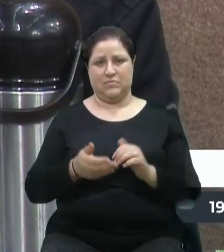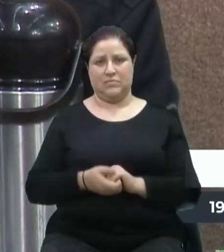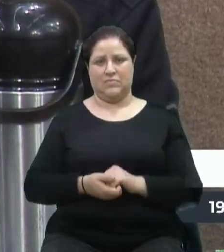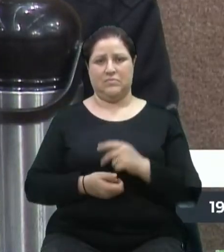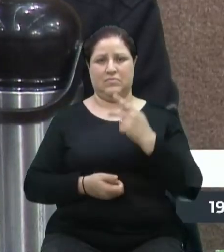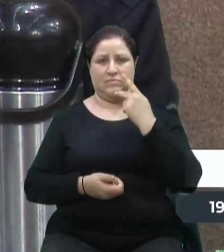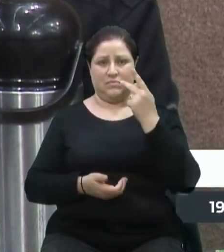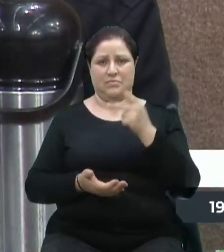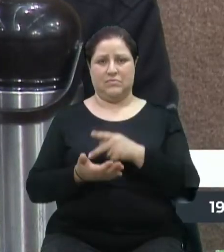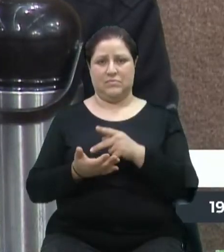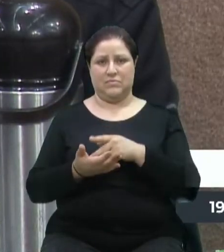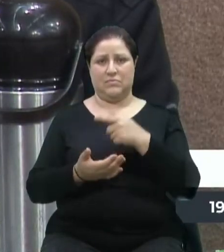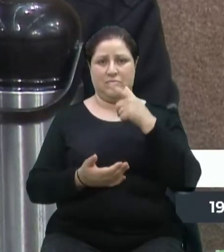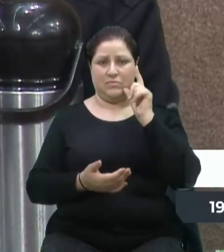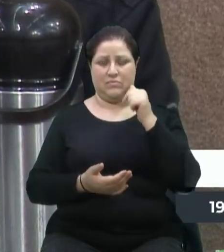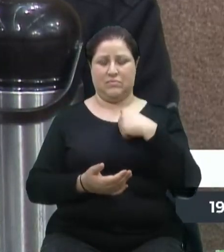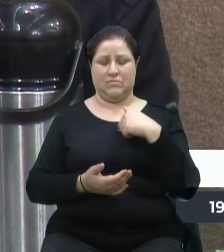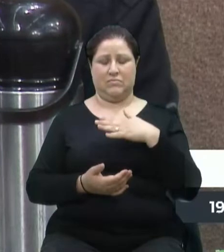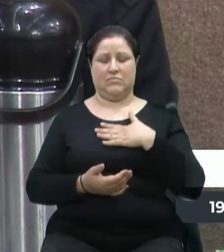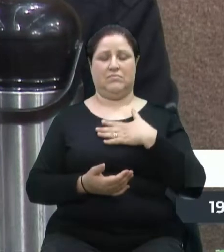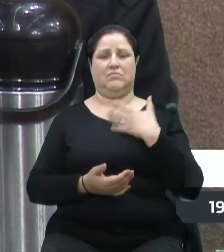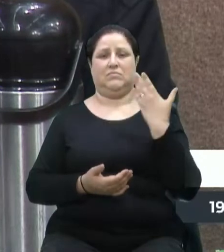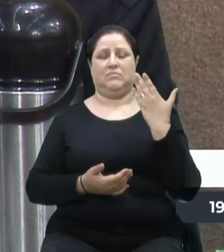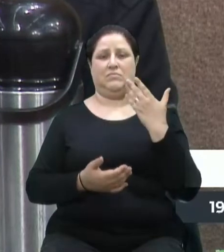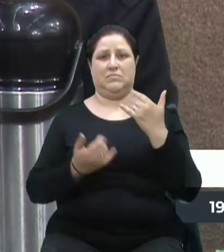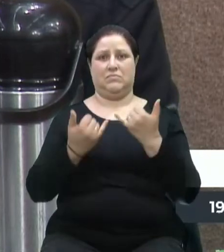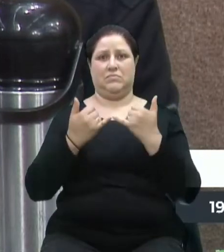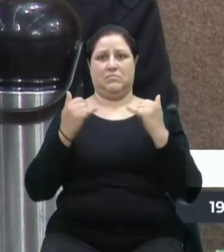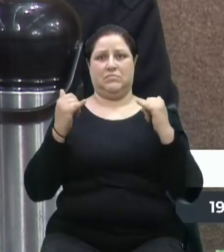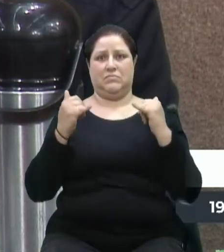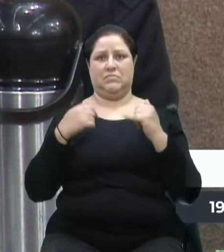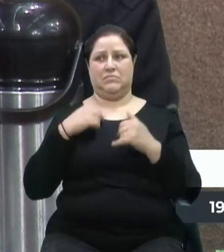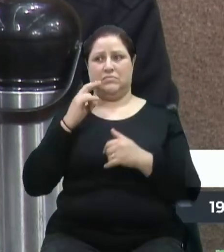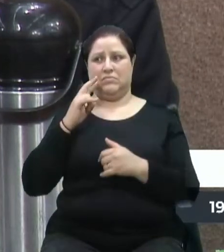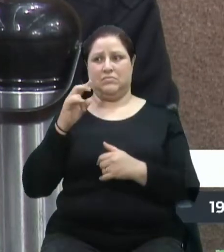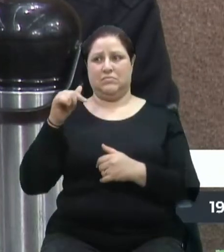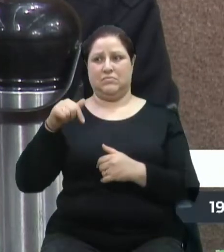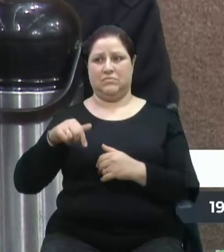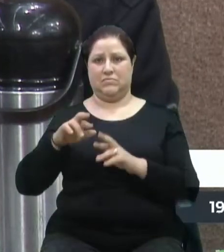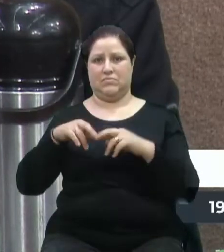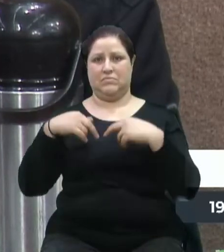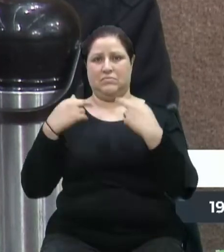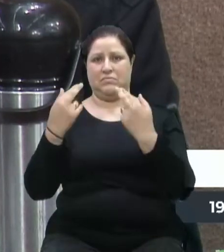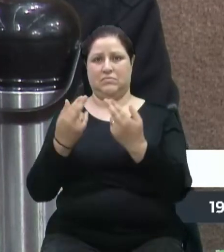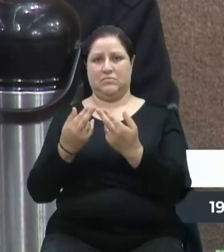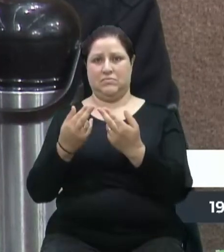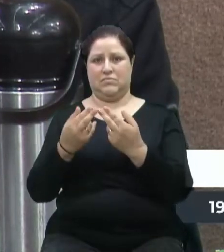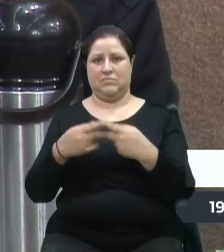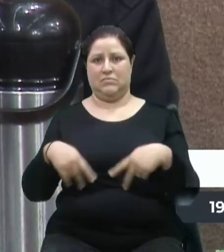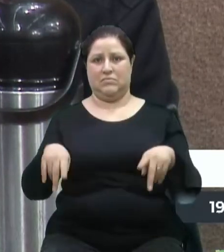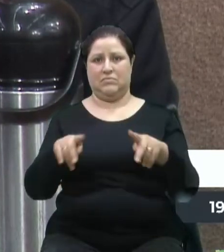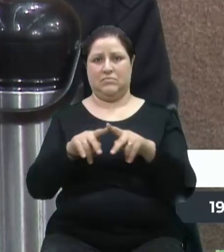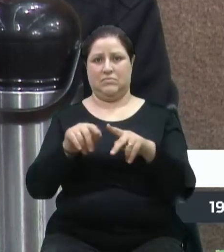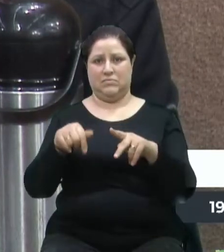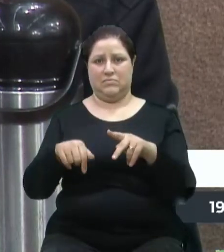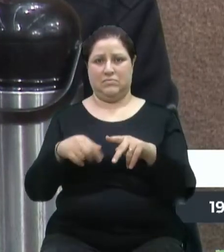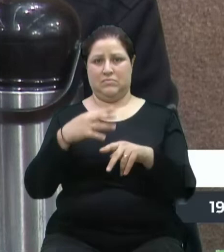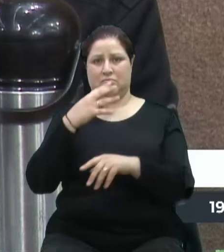Eu ontem fiquei apavorado. Com o que eu vi aqui na reunião pública de ontem, eu fiquei